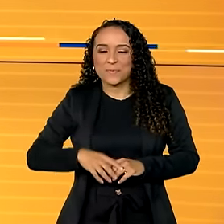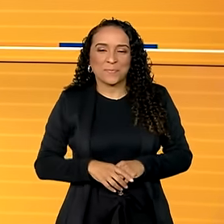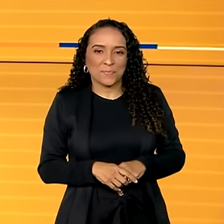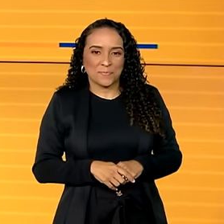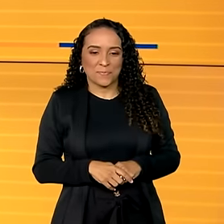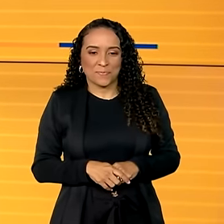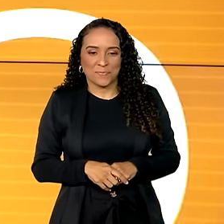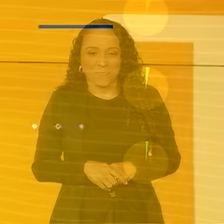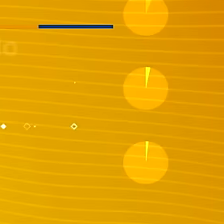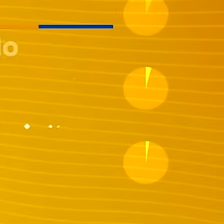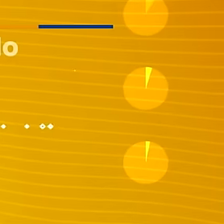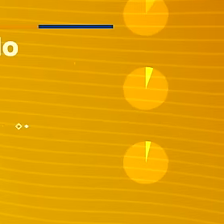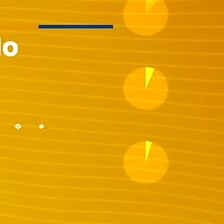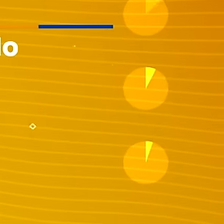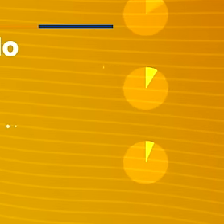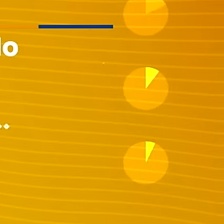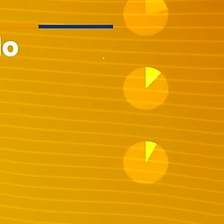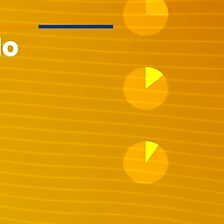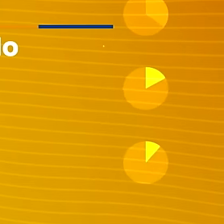já.